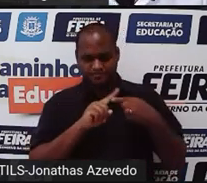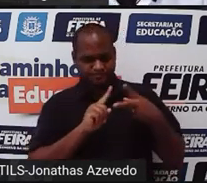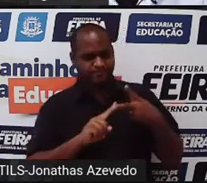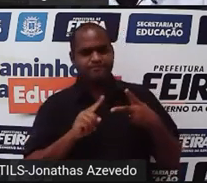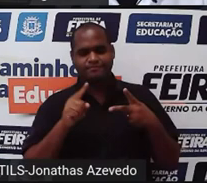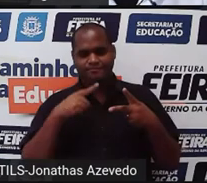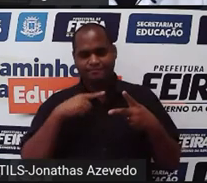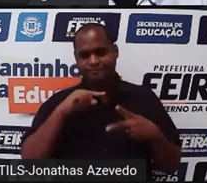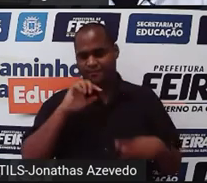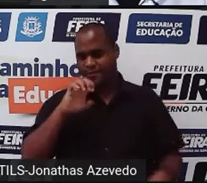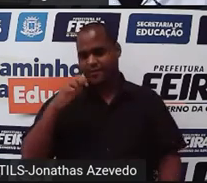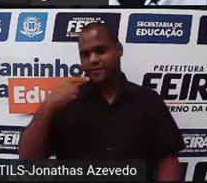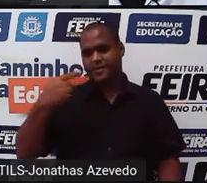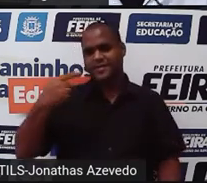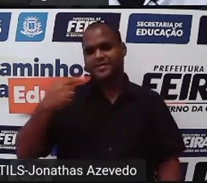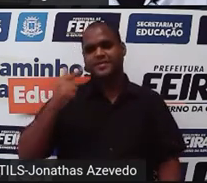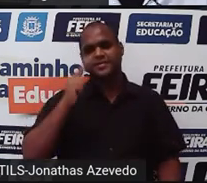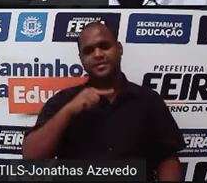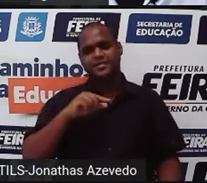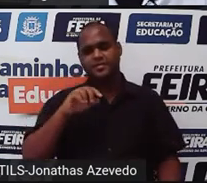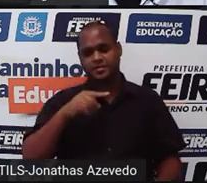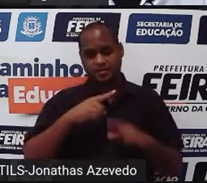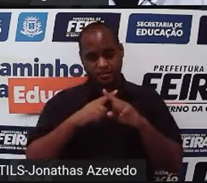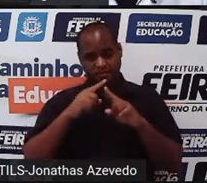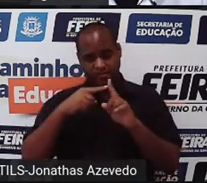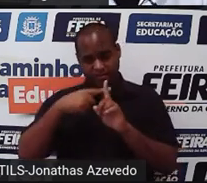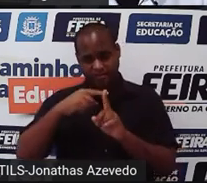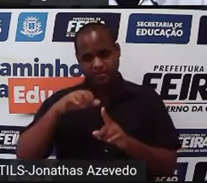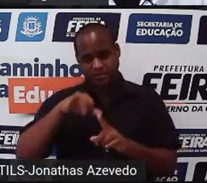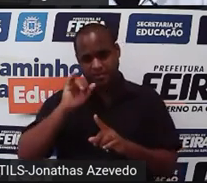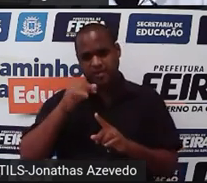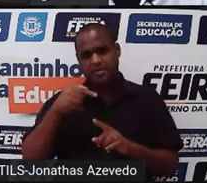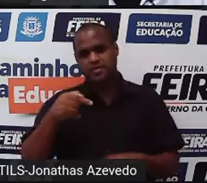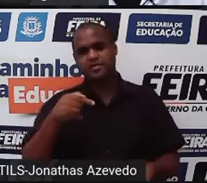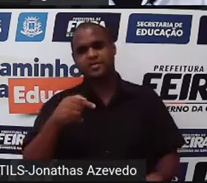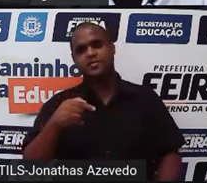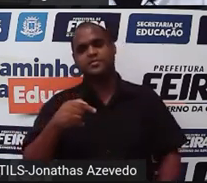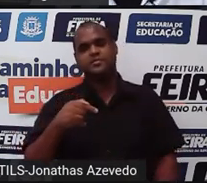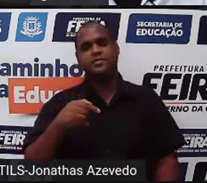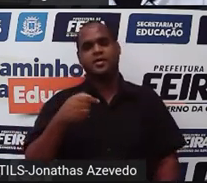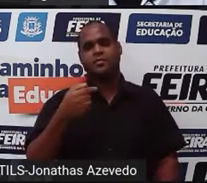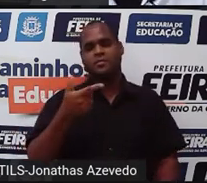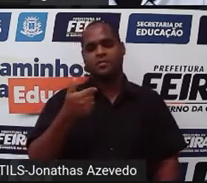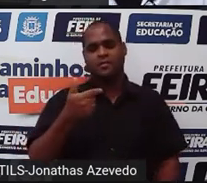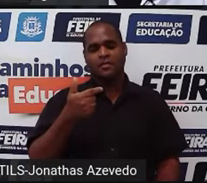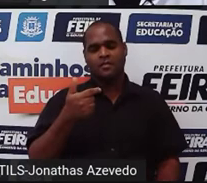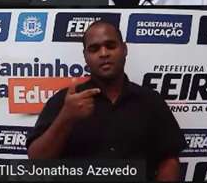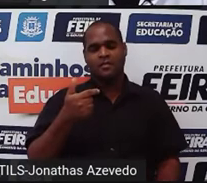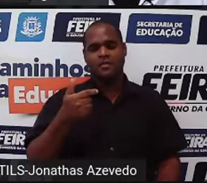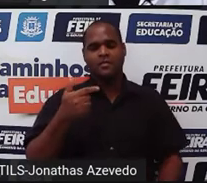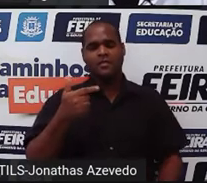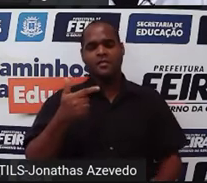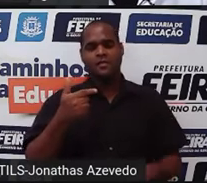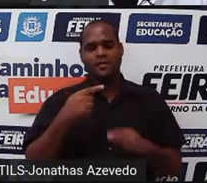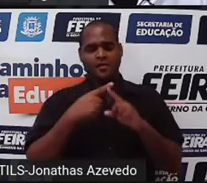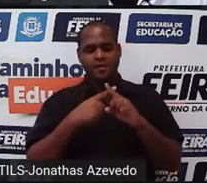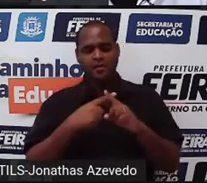equações que a gente achou. x mais y igual a 7 e 12x mais